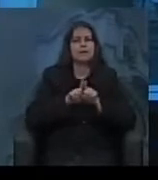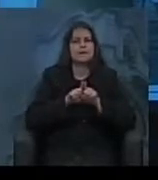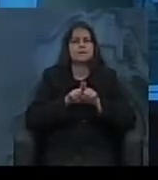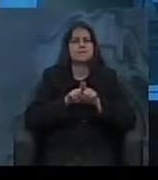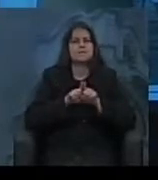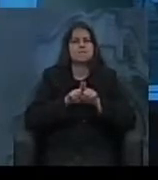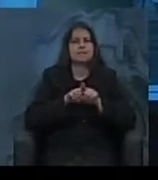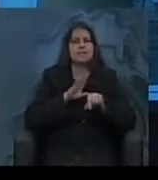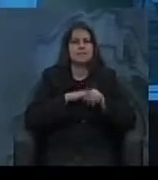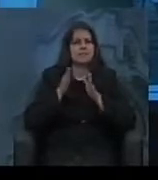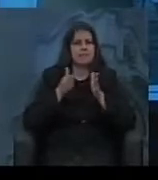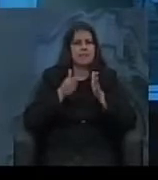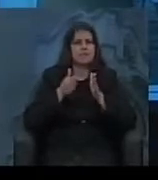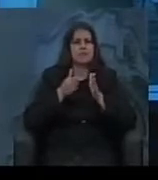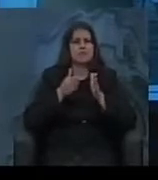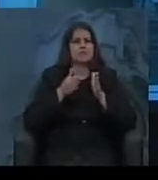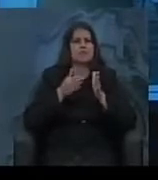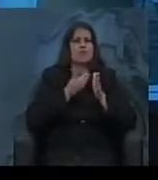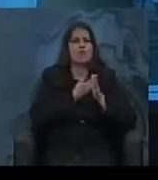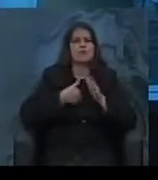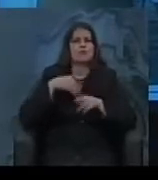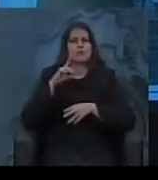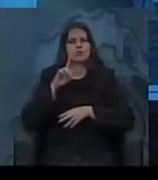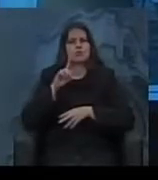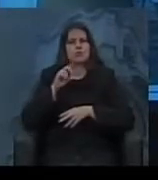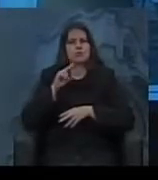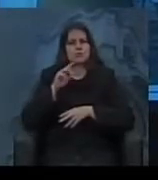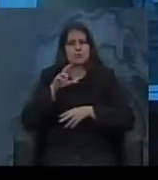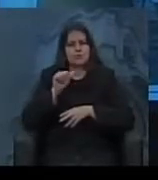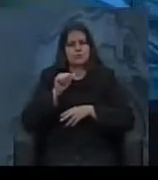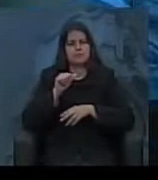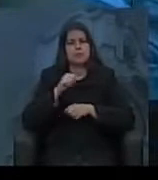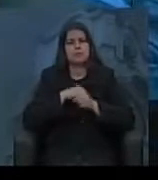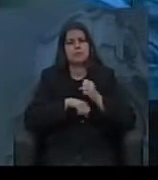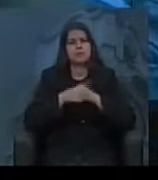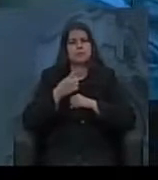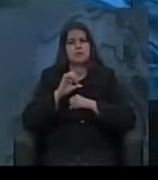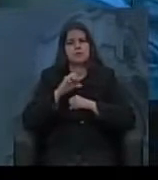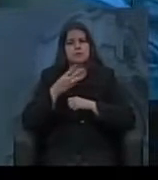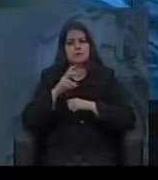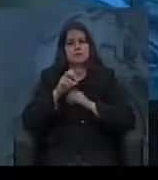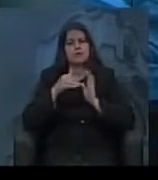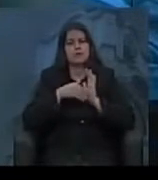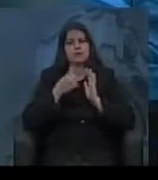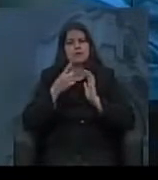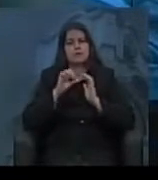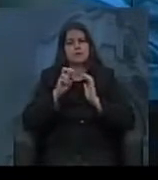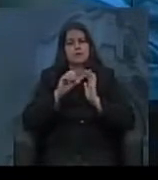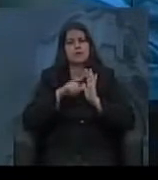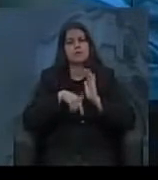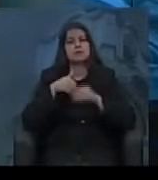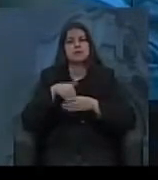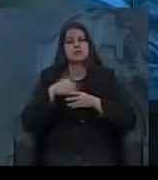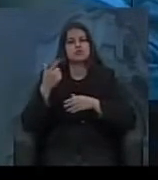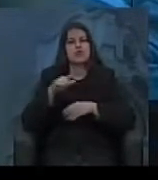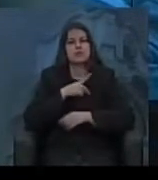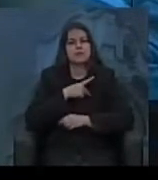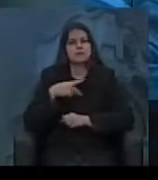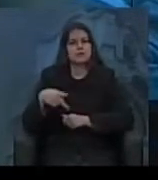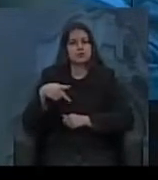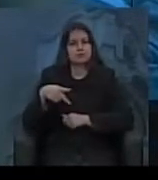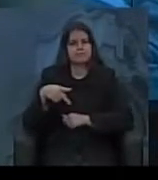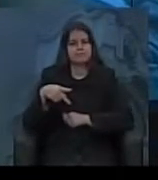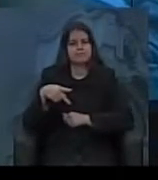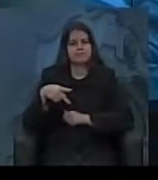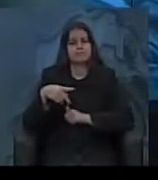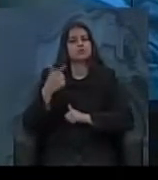Então, gente vai ter esse período do governo Dutra, de 45 a 50, e depois a gente vai ter novas eleições para a presidência da República